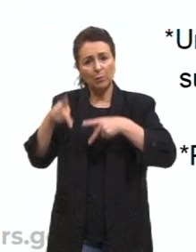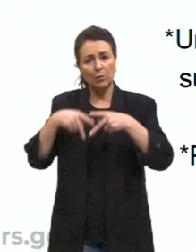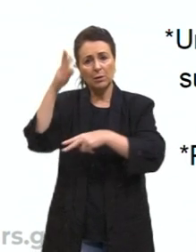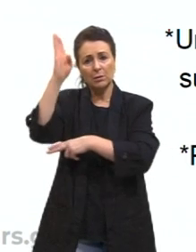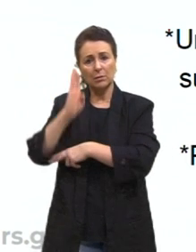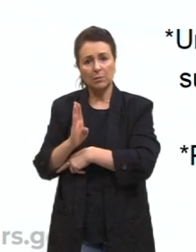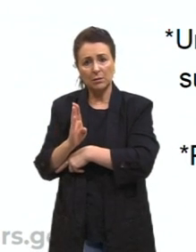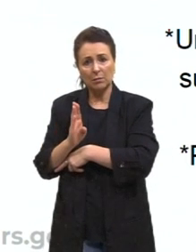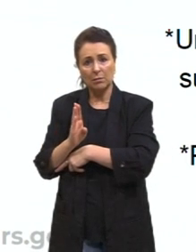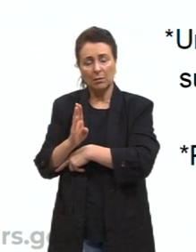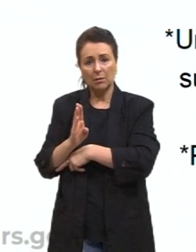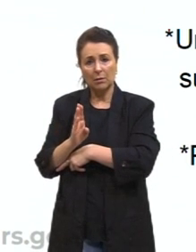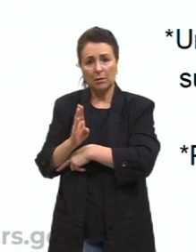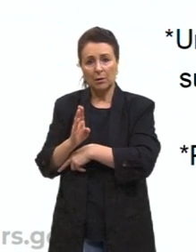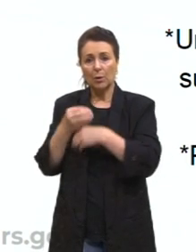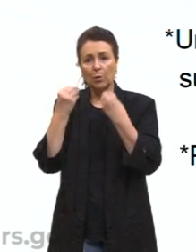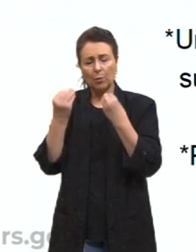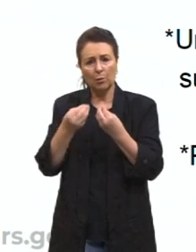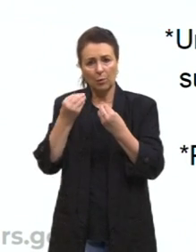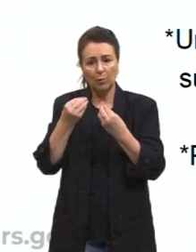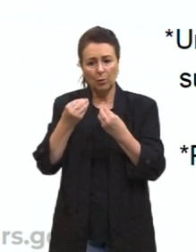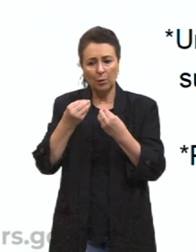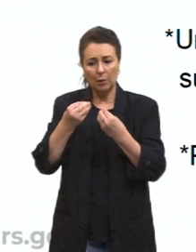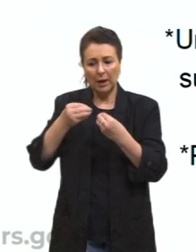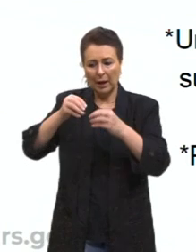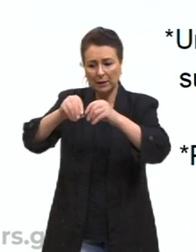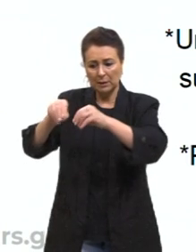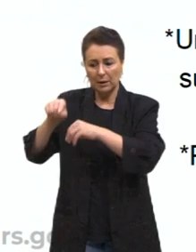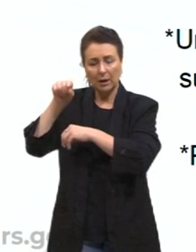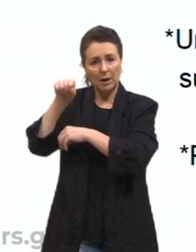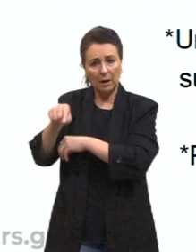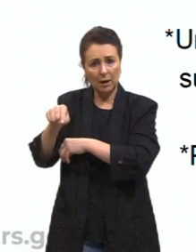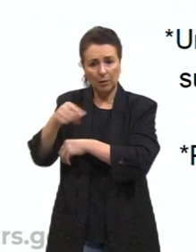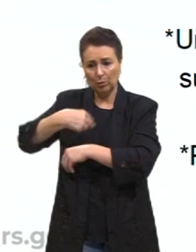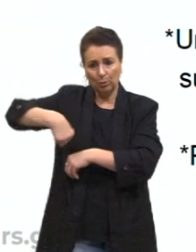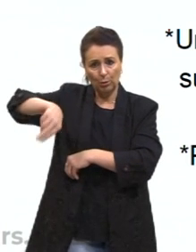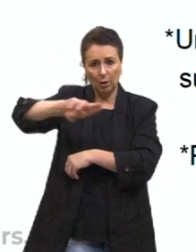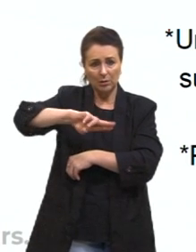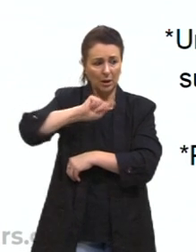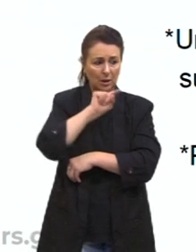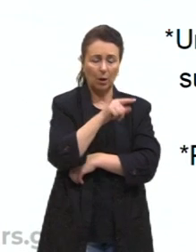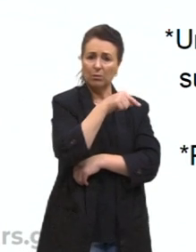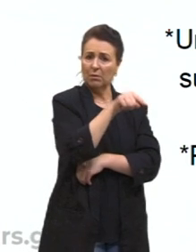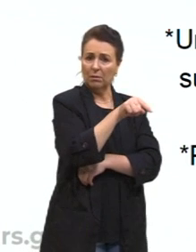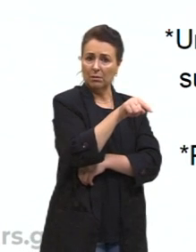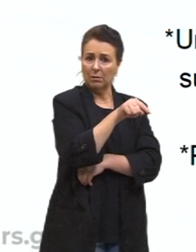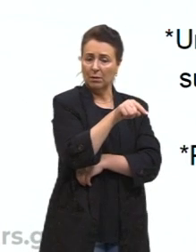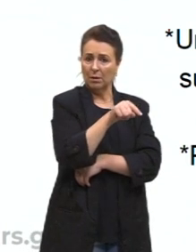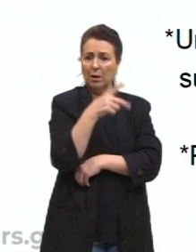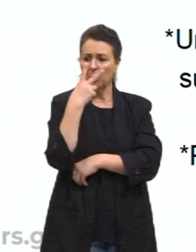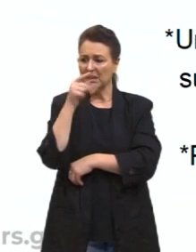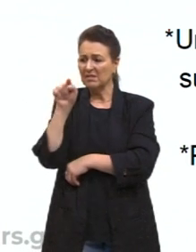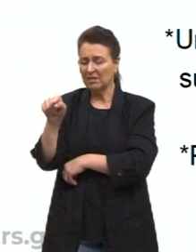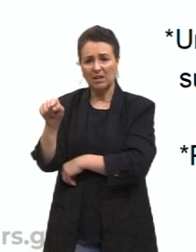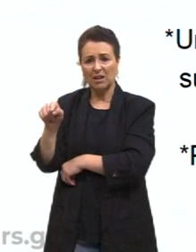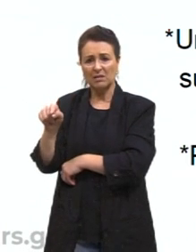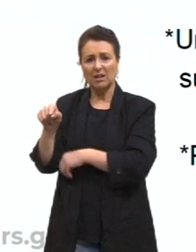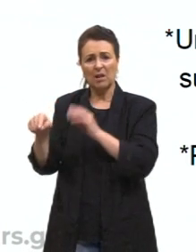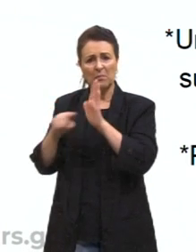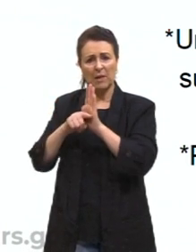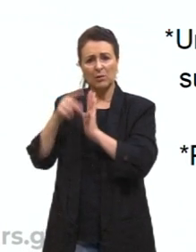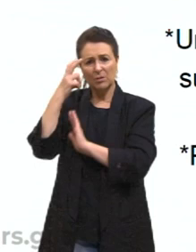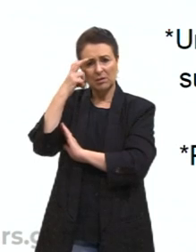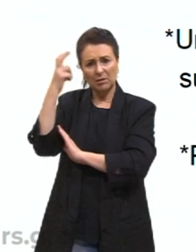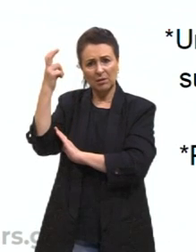poluir no território do outro e ainda culpar ele como se ele fosse menos desenvolvido, menos inteligente. Ah, meu Deus,